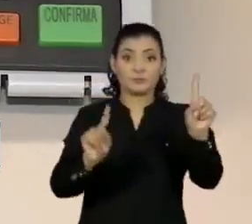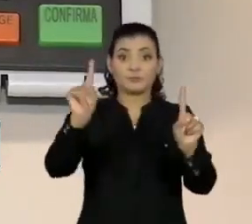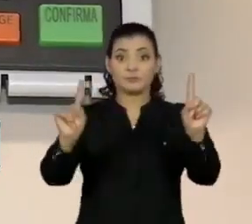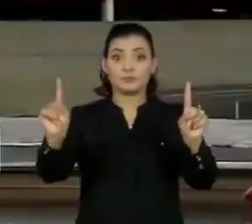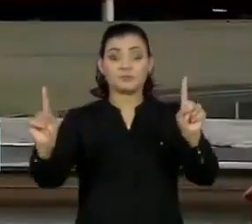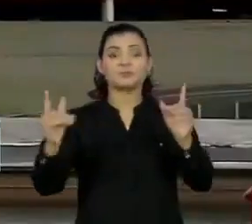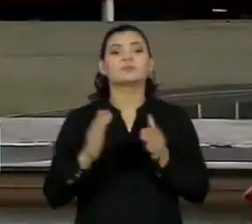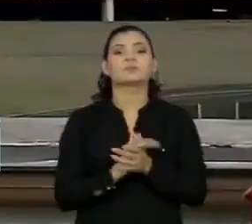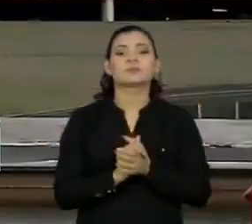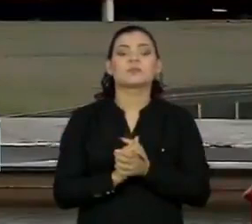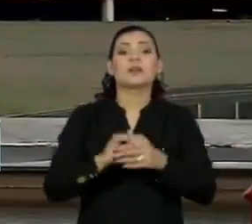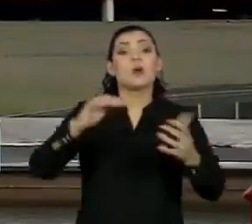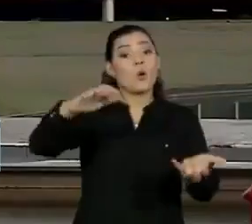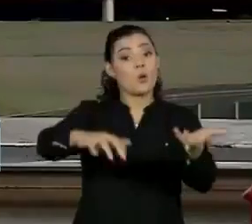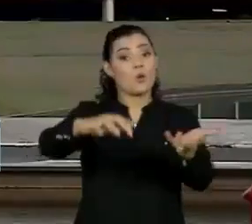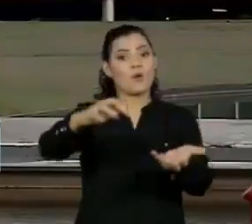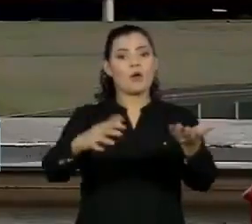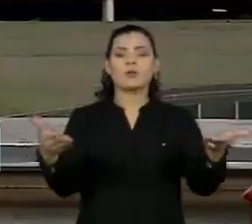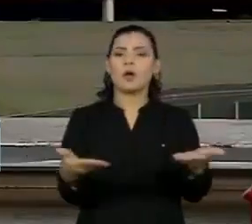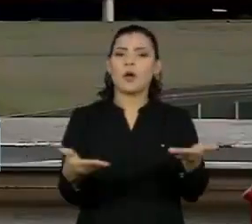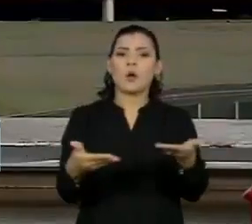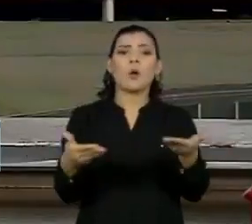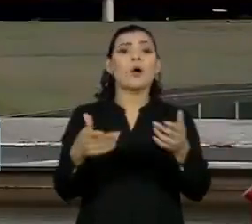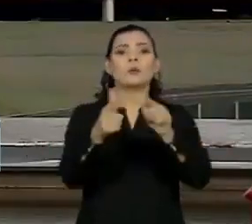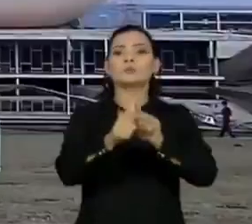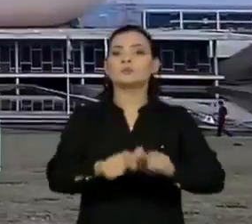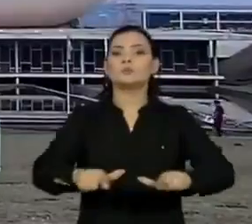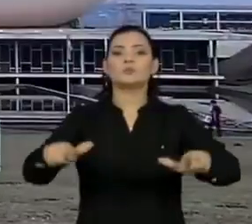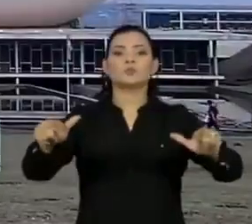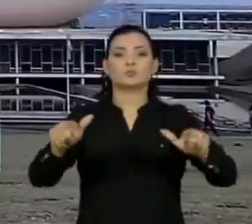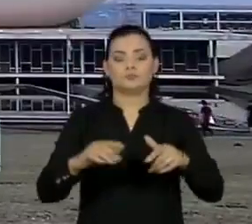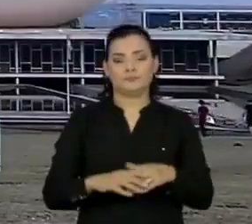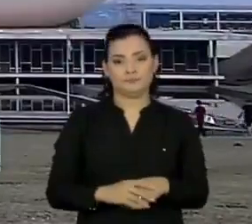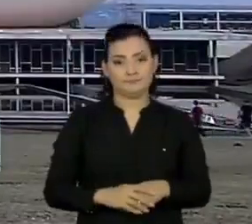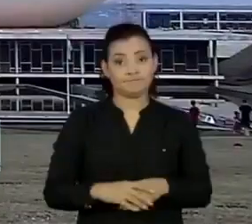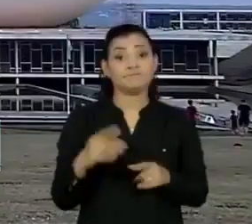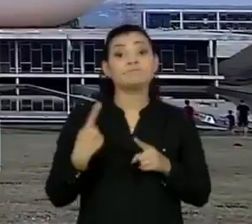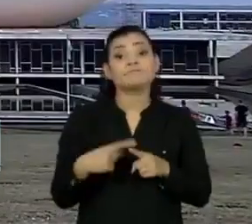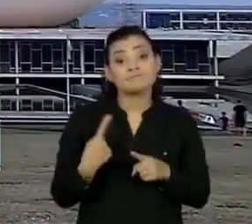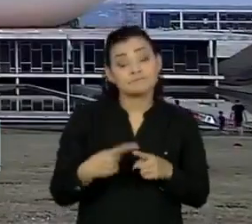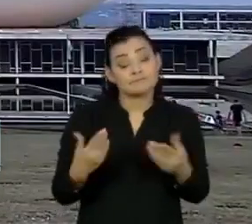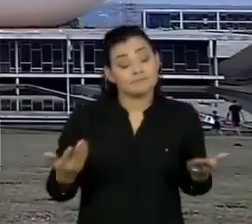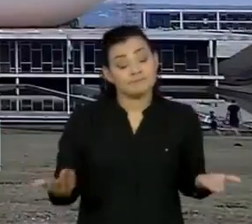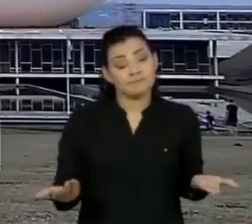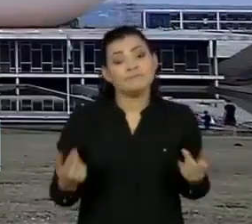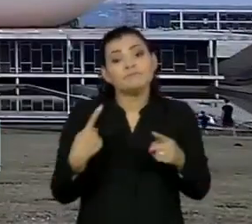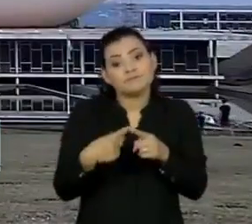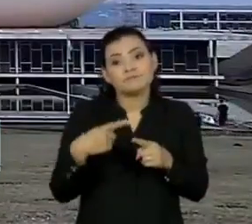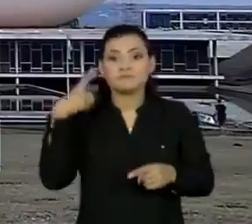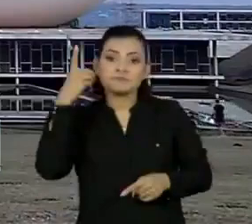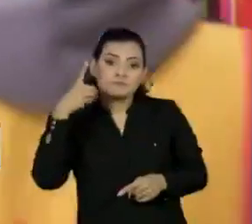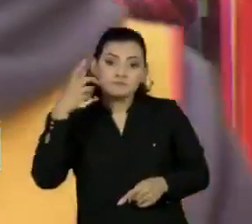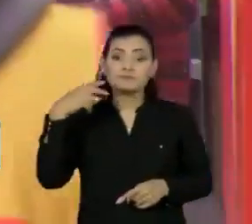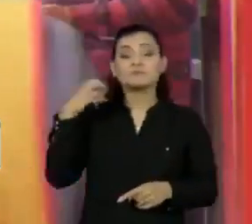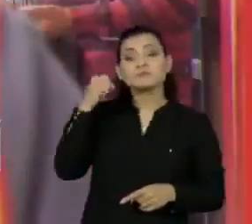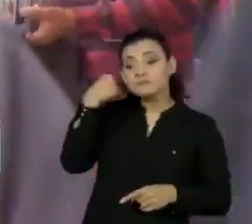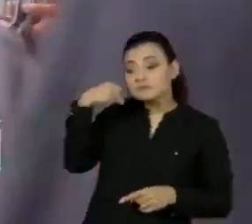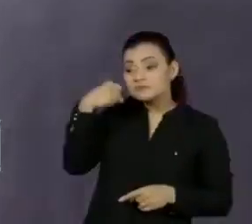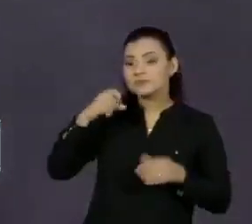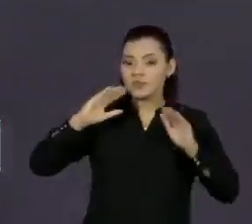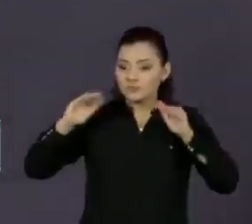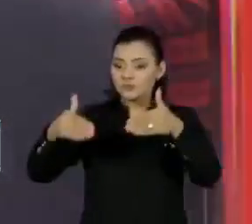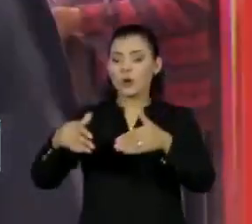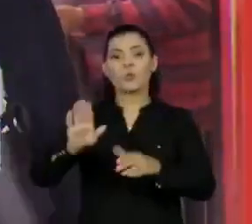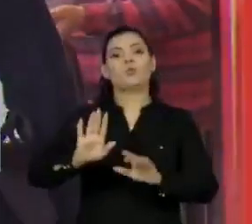atenção do eleitor, o Congresso Nacional está praticamente às moscas. O motivo é o mesmo de sempre. Deputados e senadores estão focados nas